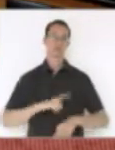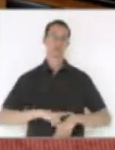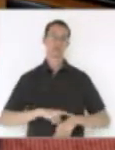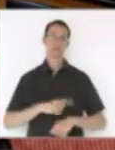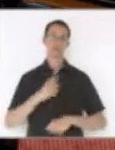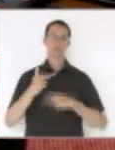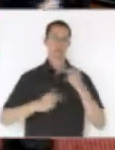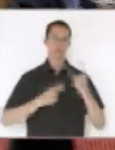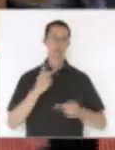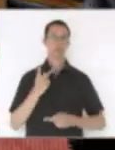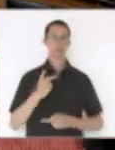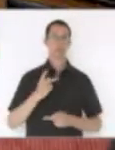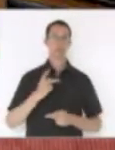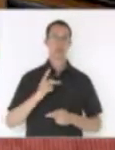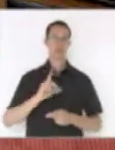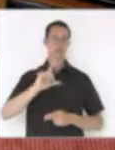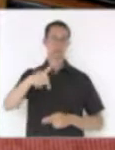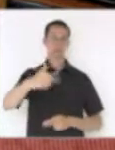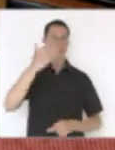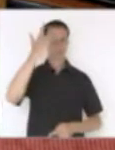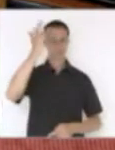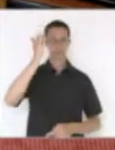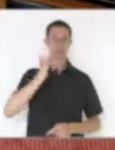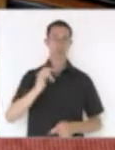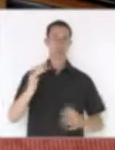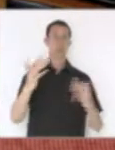para amanhã. Presente, eu queria a sua atenção.